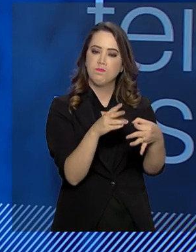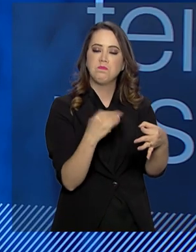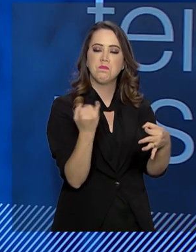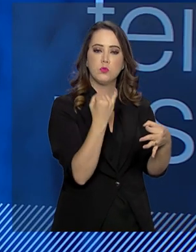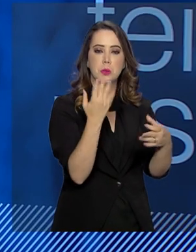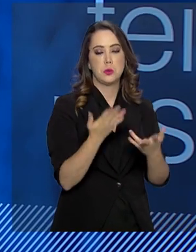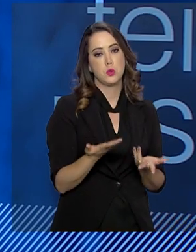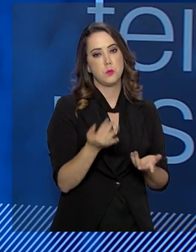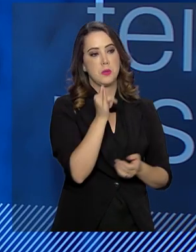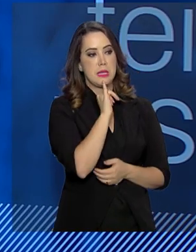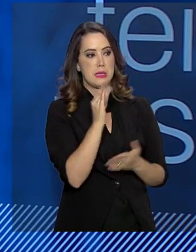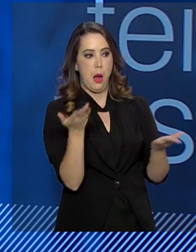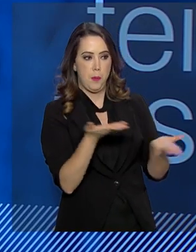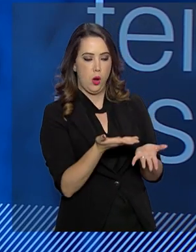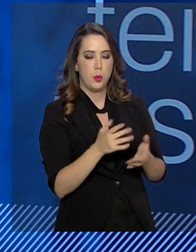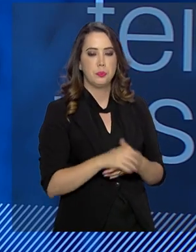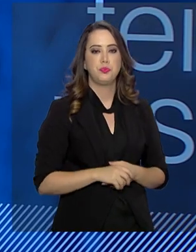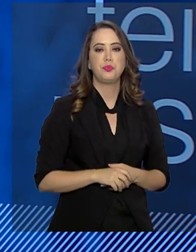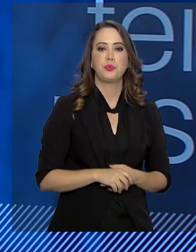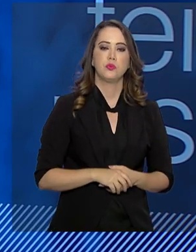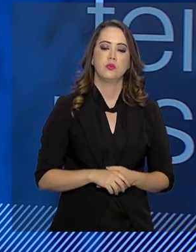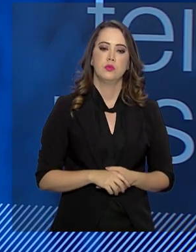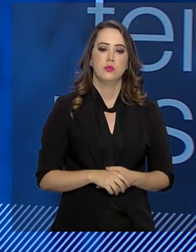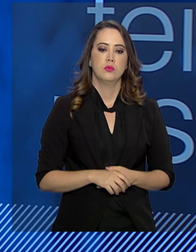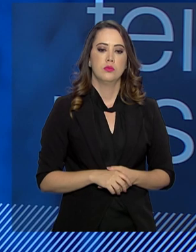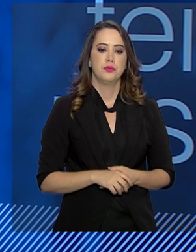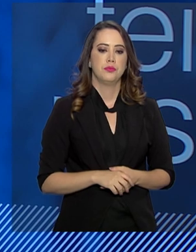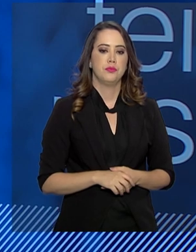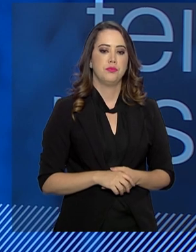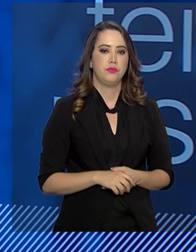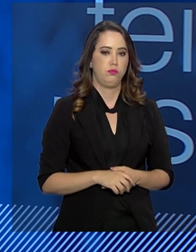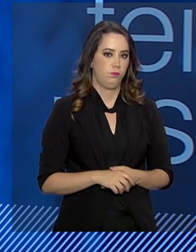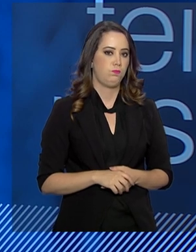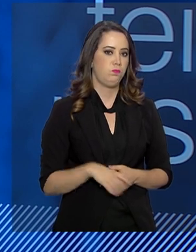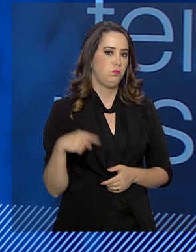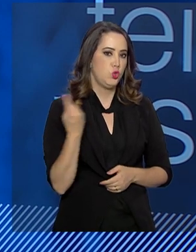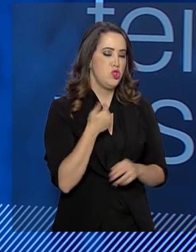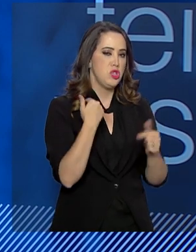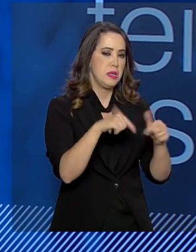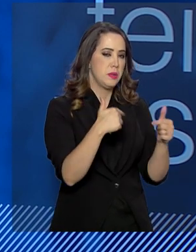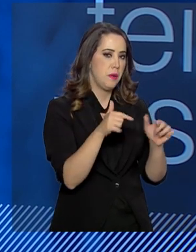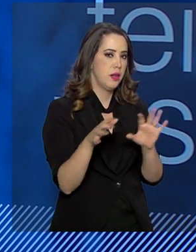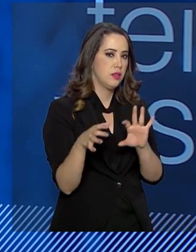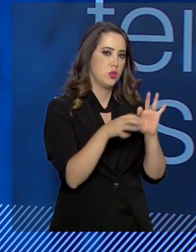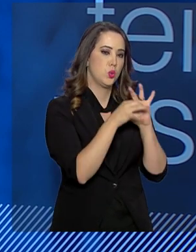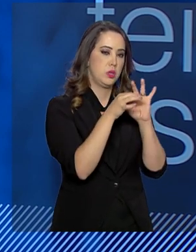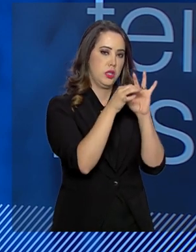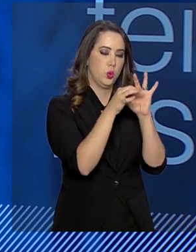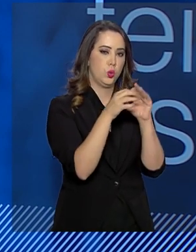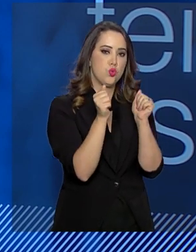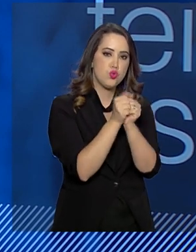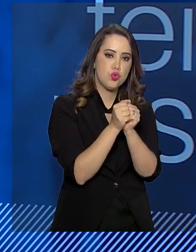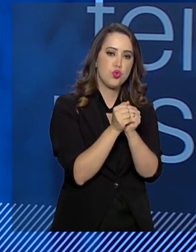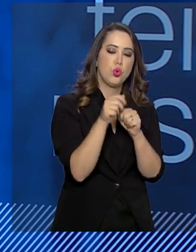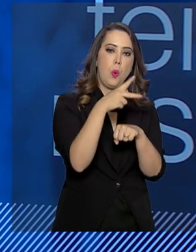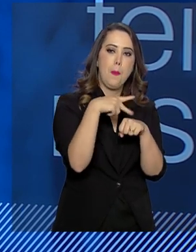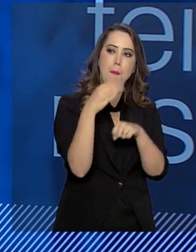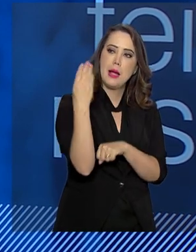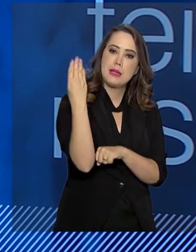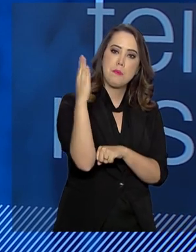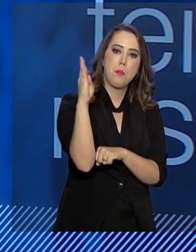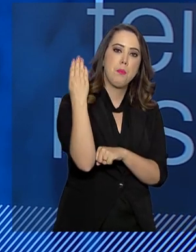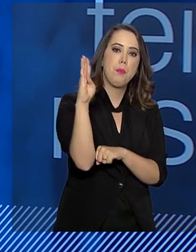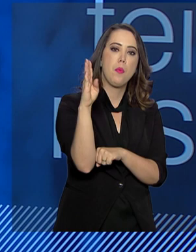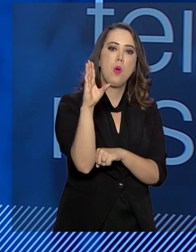Te dou um exemplo agora. A gente está construindo uma operação conjunta com a Bolívia. O Paraguai vem fazendo